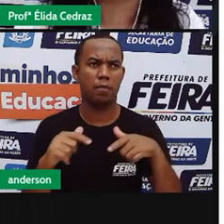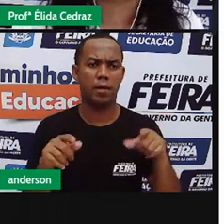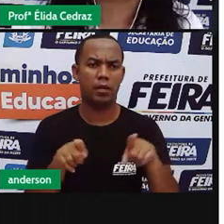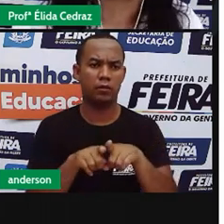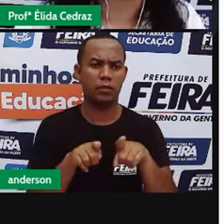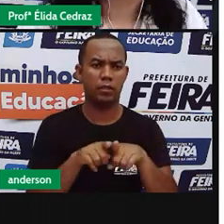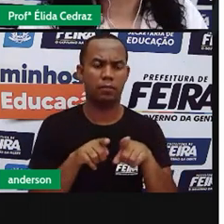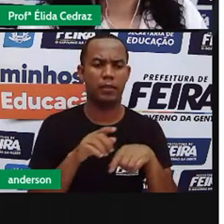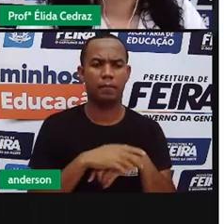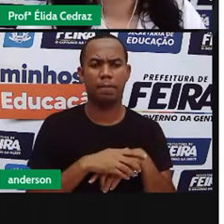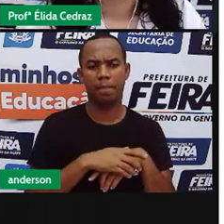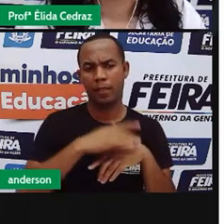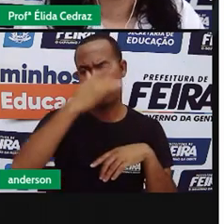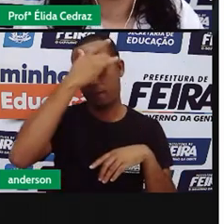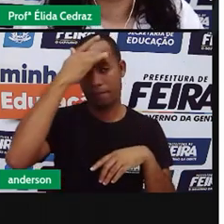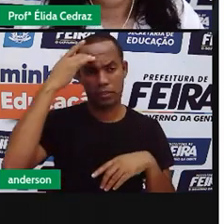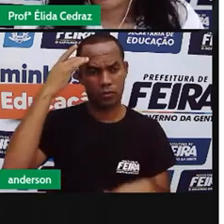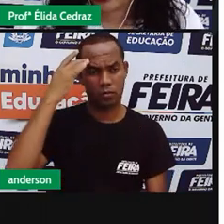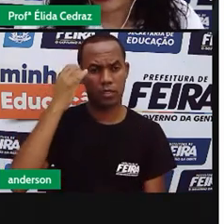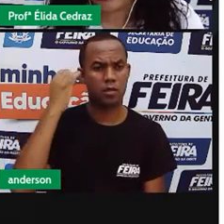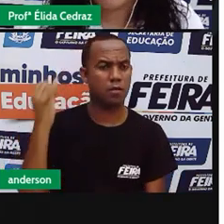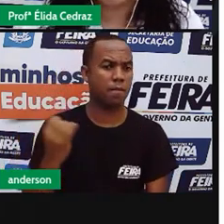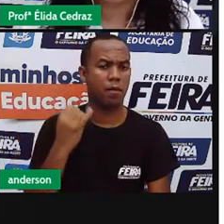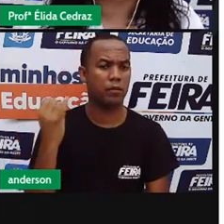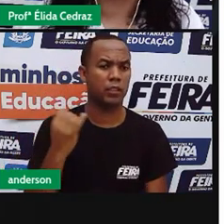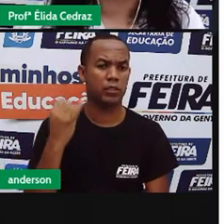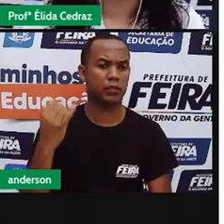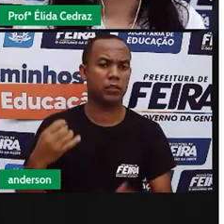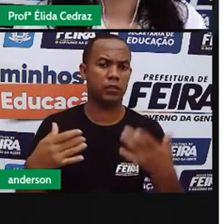Uma pessoa que foi importante para a cidade.